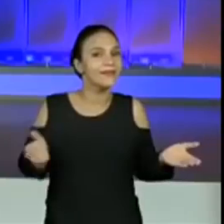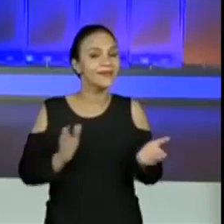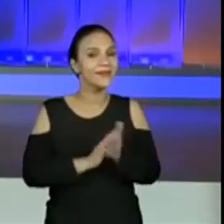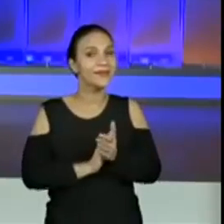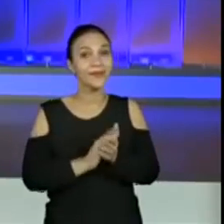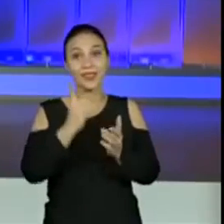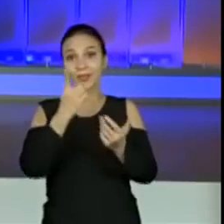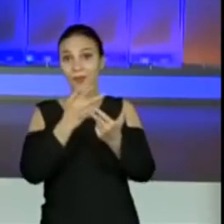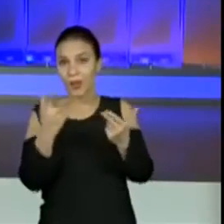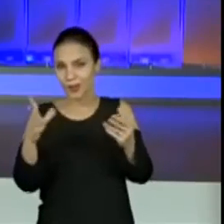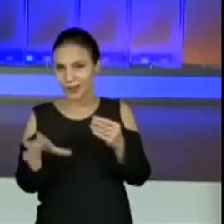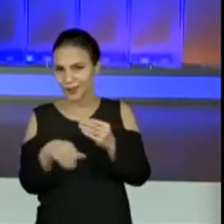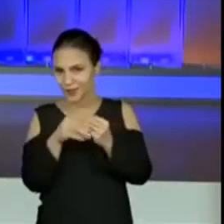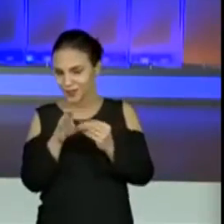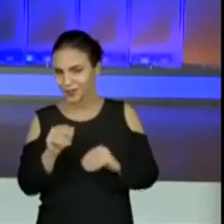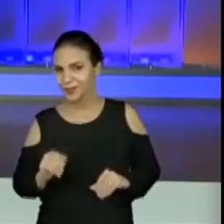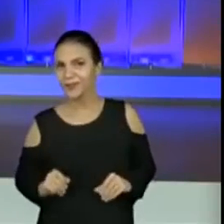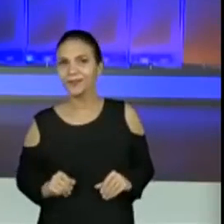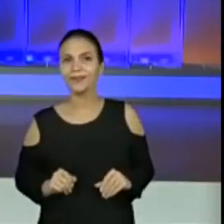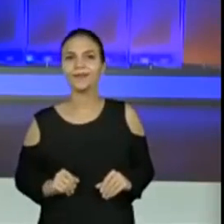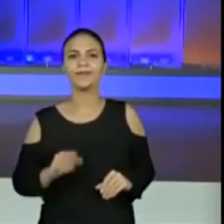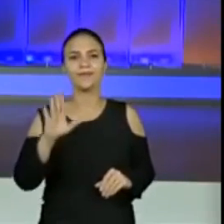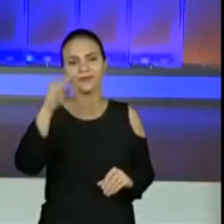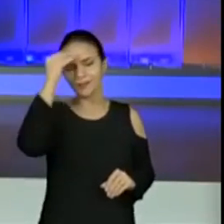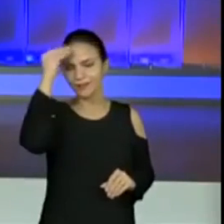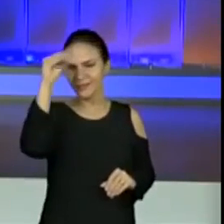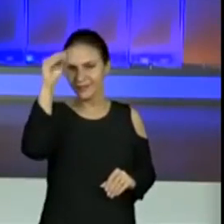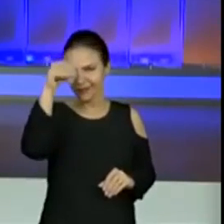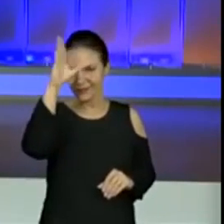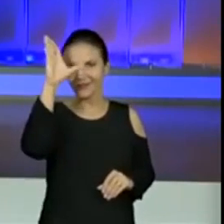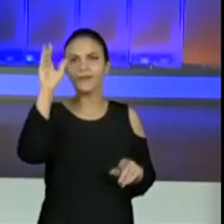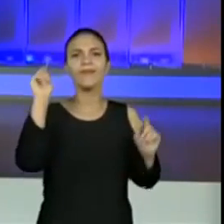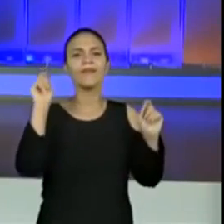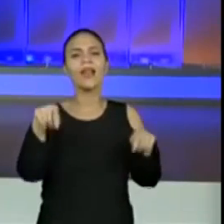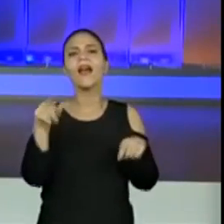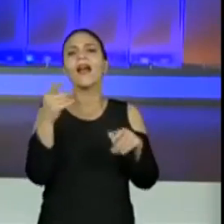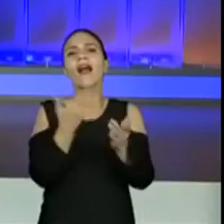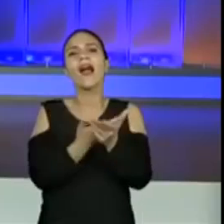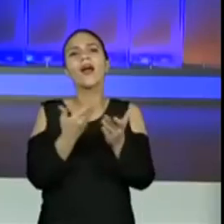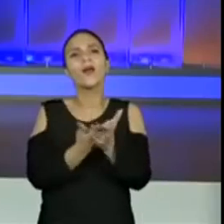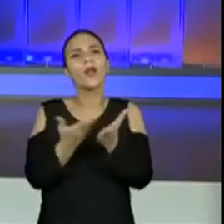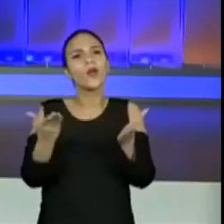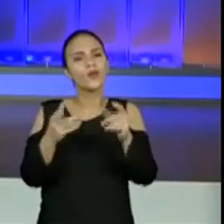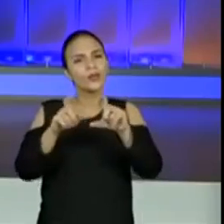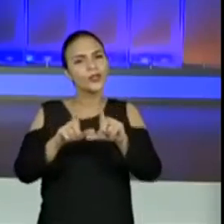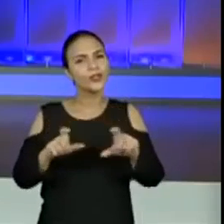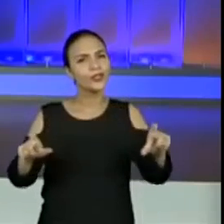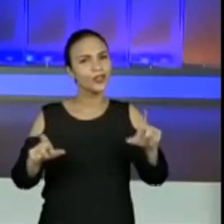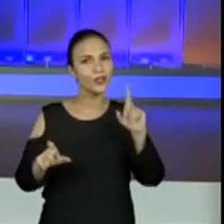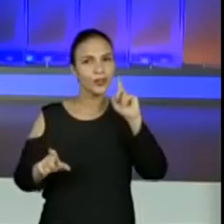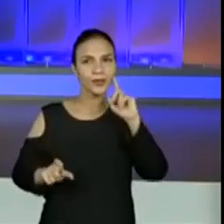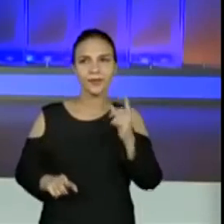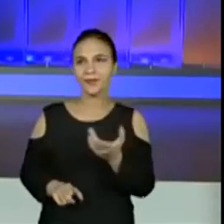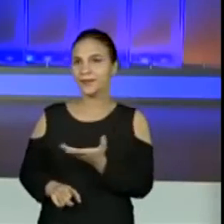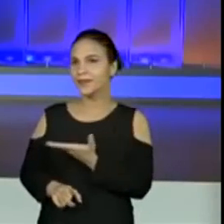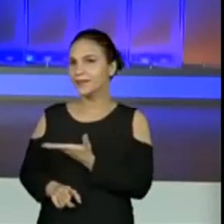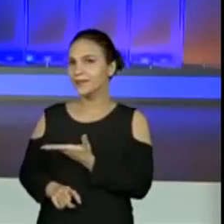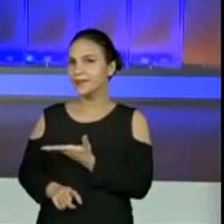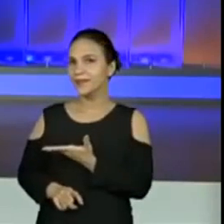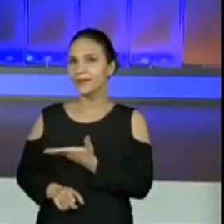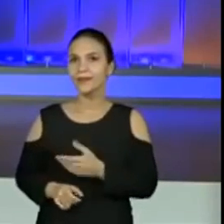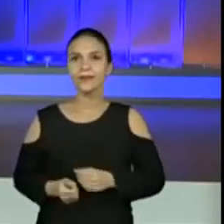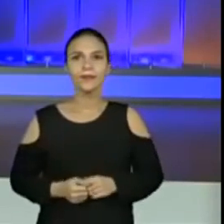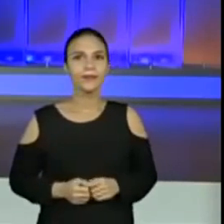uma coisinha só antes. Oráculo, será que você consegue colocar o nome da nossa aula aqui embaixo? Hum, deixa eu ver.